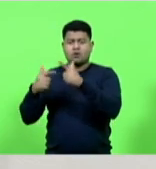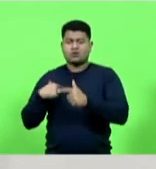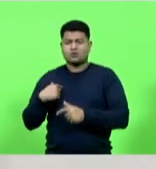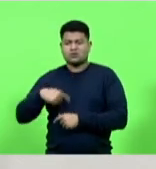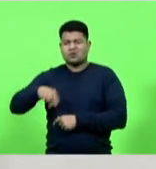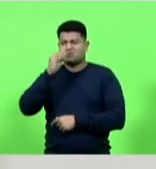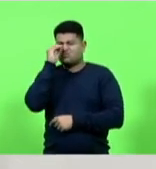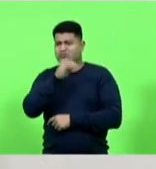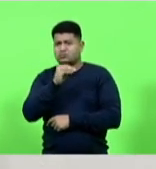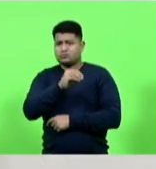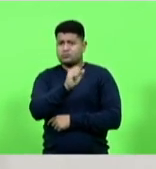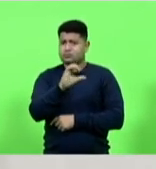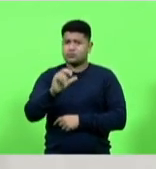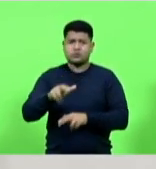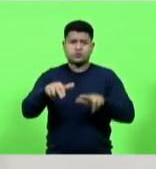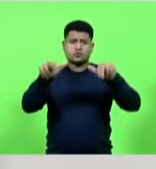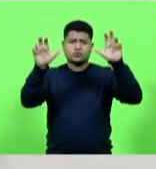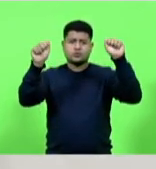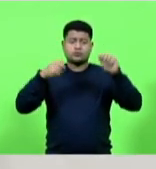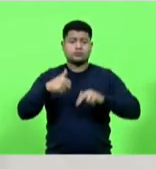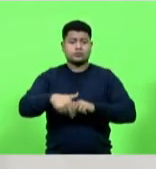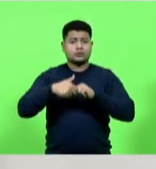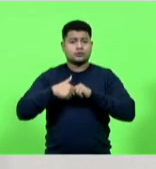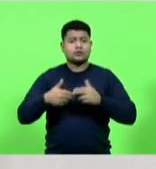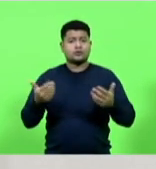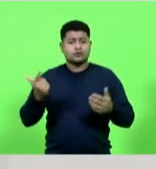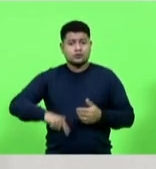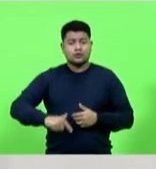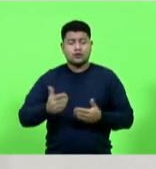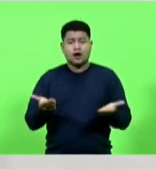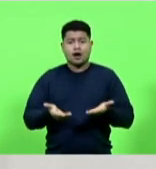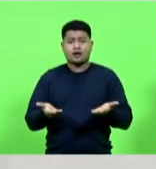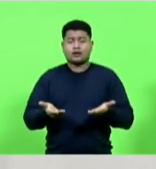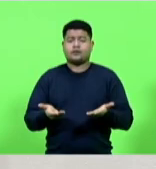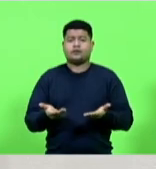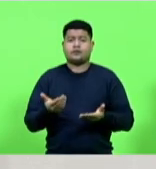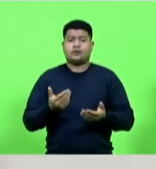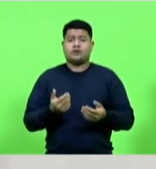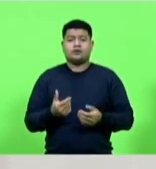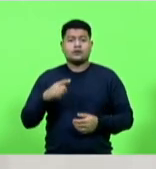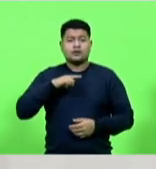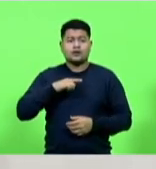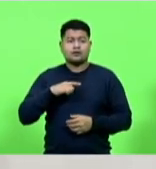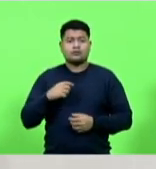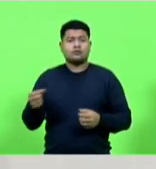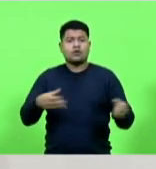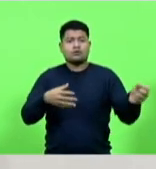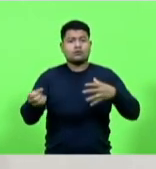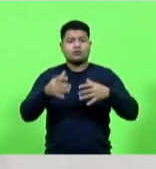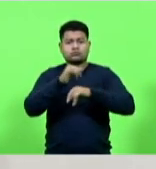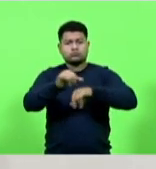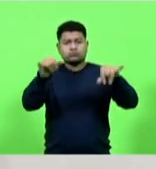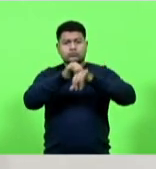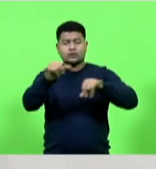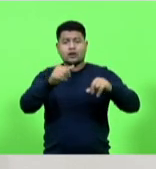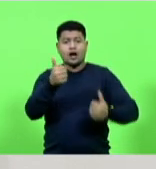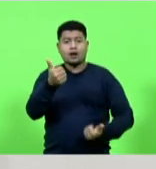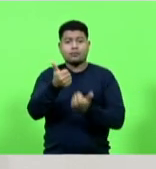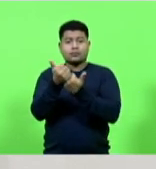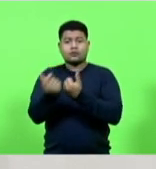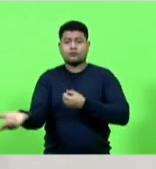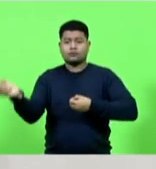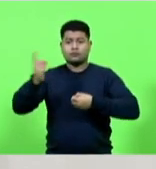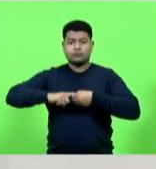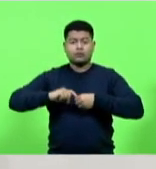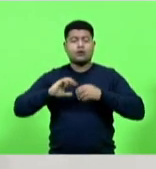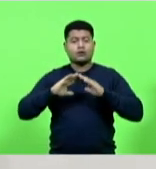por isso mais uma vez no início deste ano ativamos novas campanhas de comunicação apoiando o retorno às aulas de forma